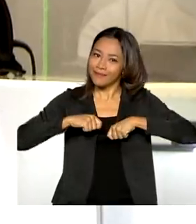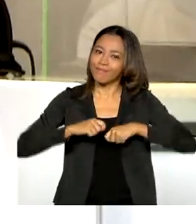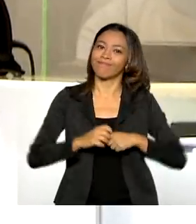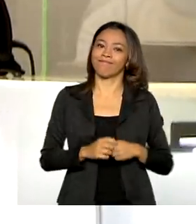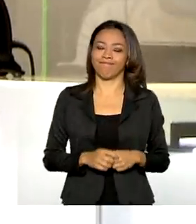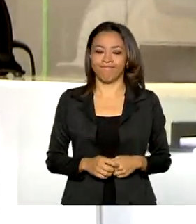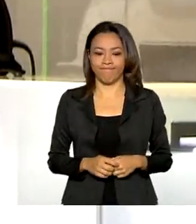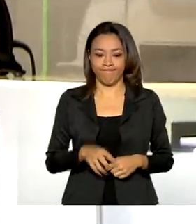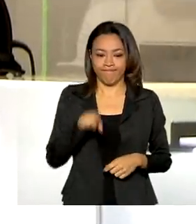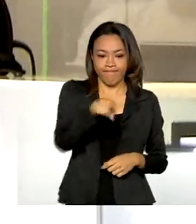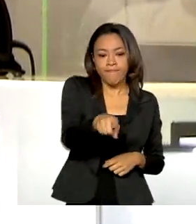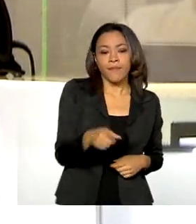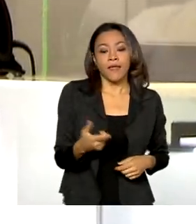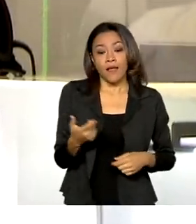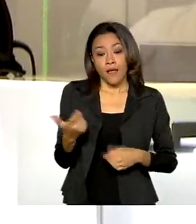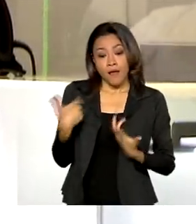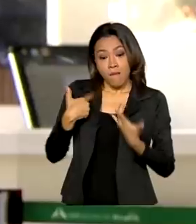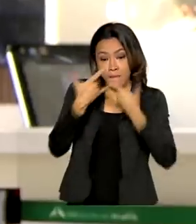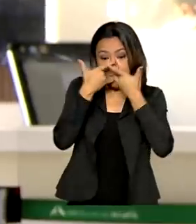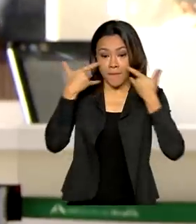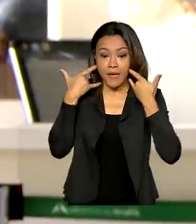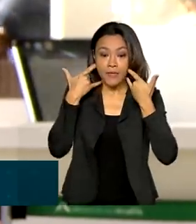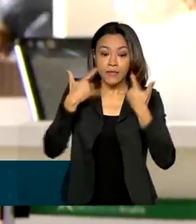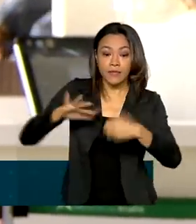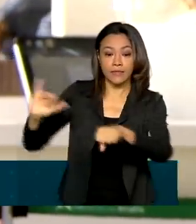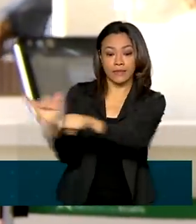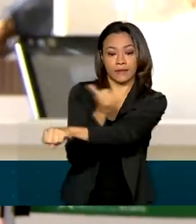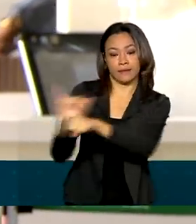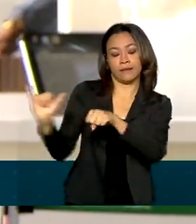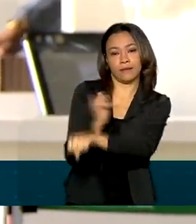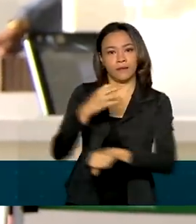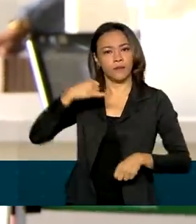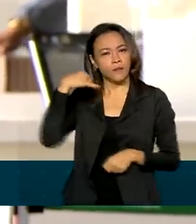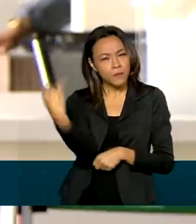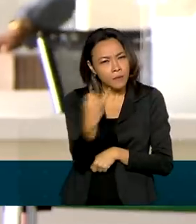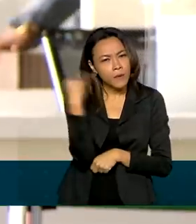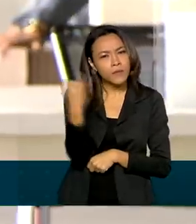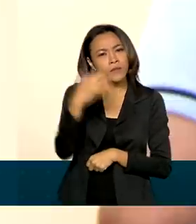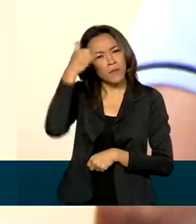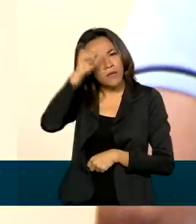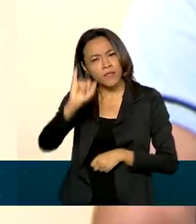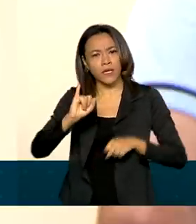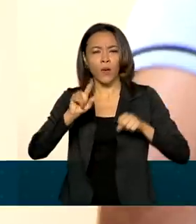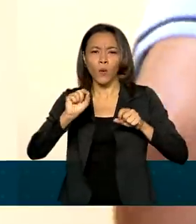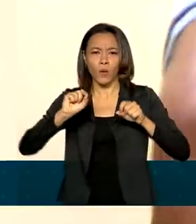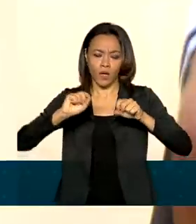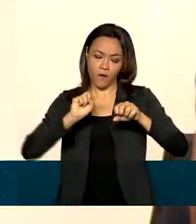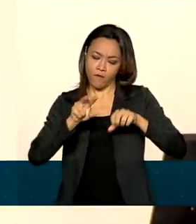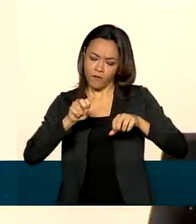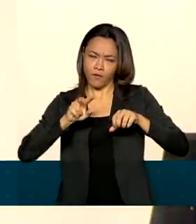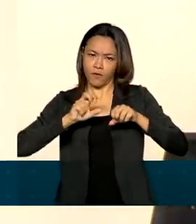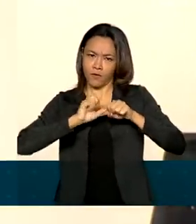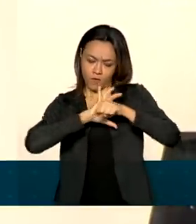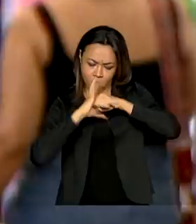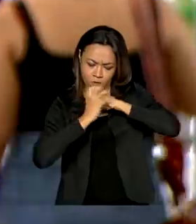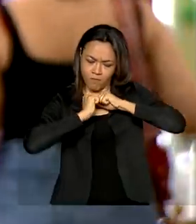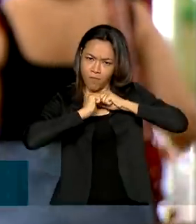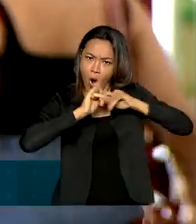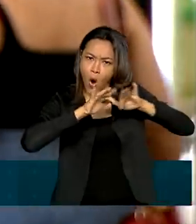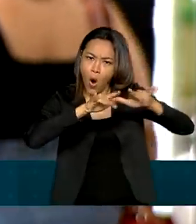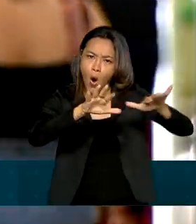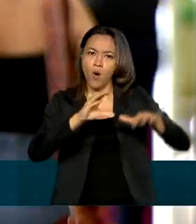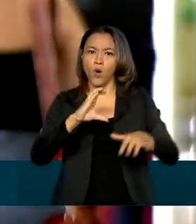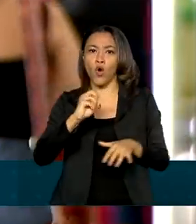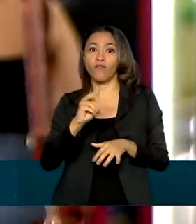A máscara tem sido uma arma importante contra a disseminação do coronavírus. Agora, imagine se esse item de